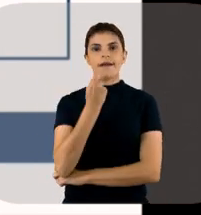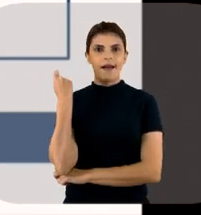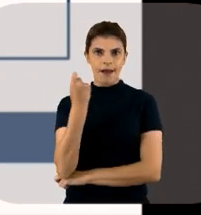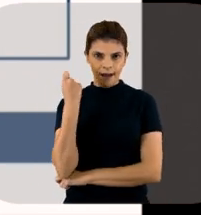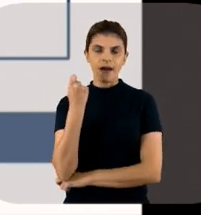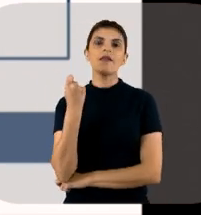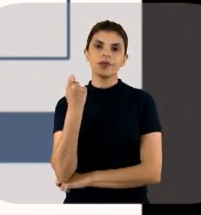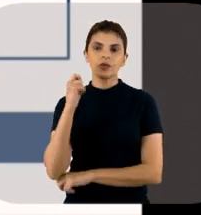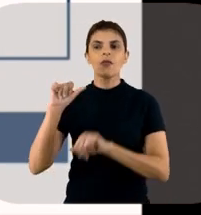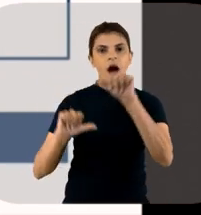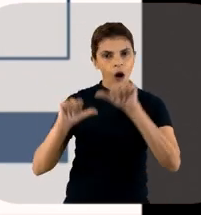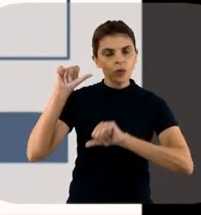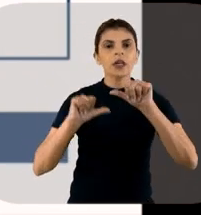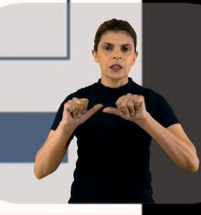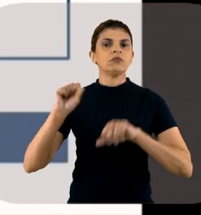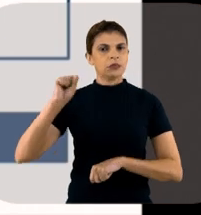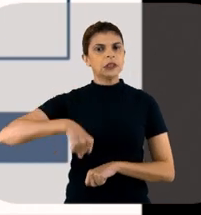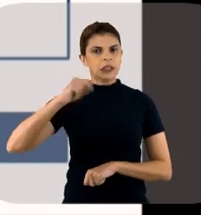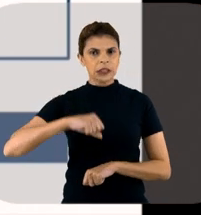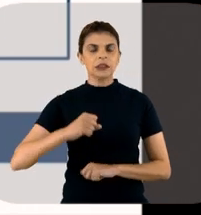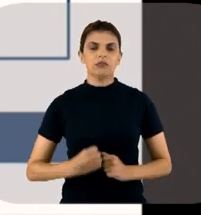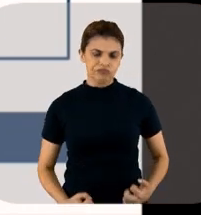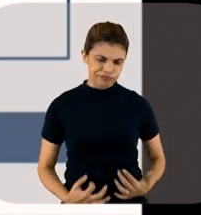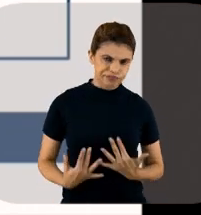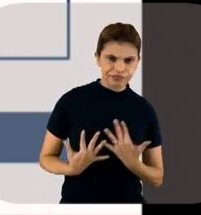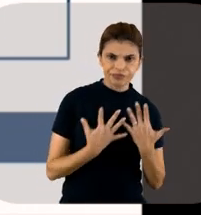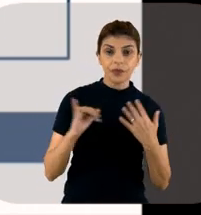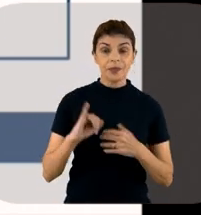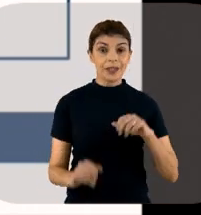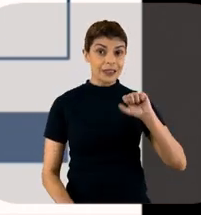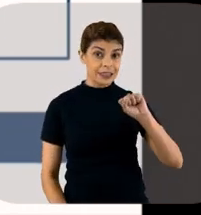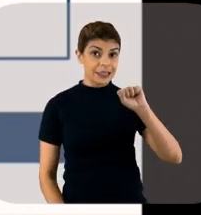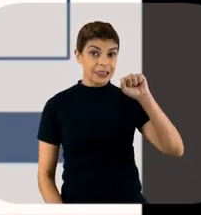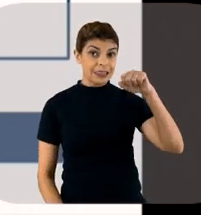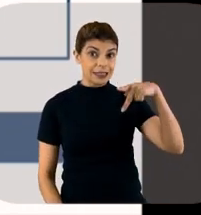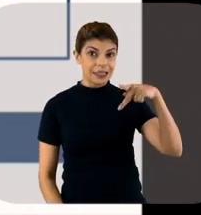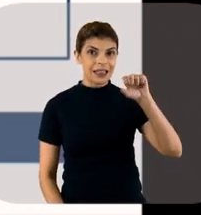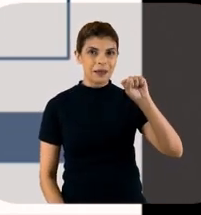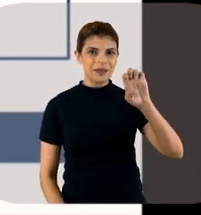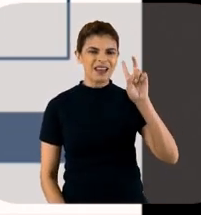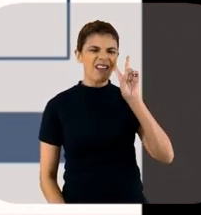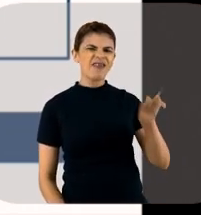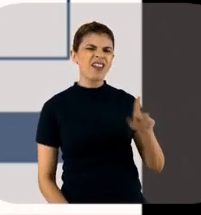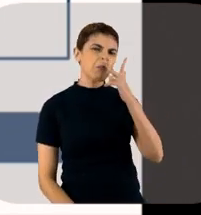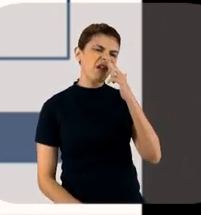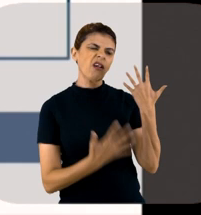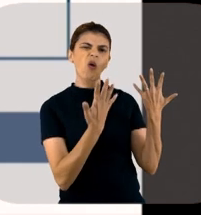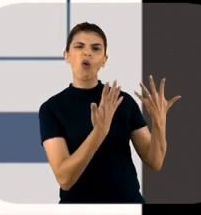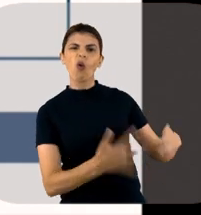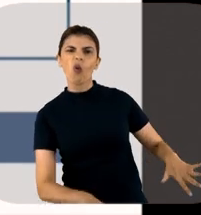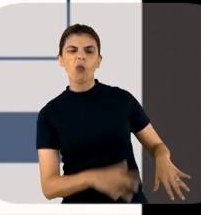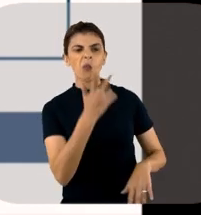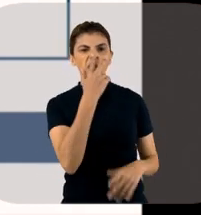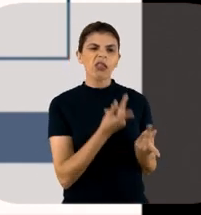Lembrando, os senhores, que a gente, a sepsis não pode ser vista